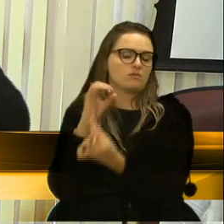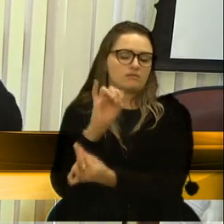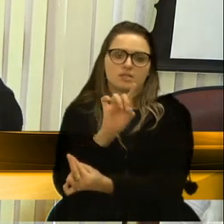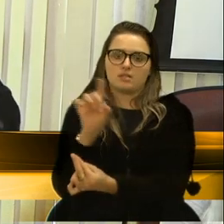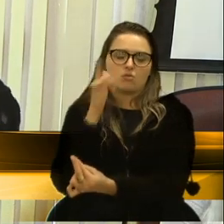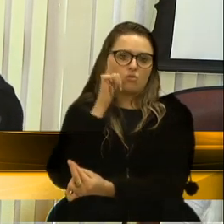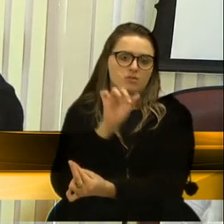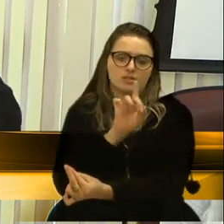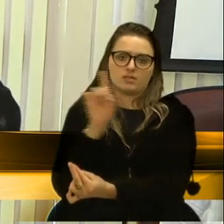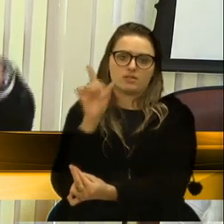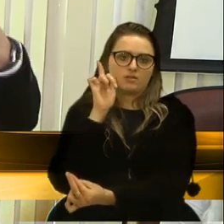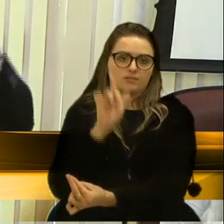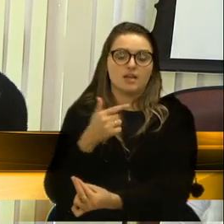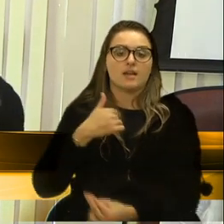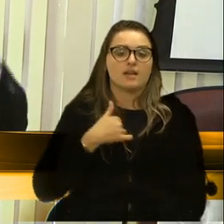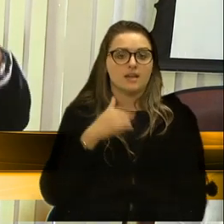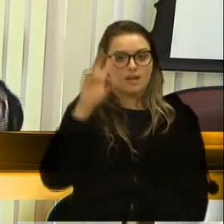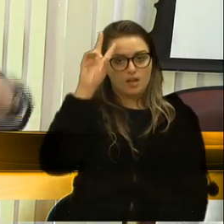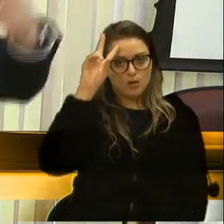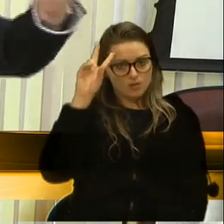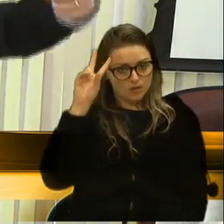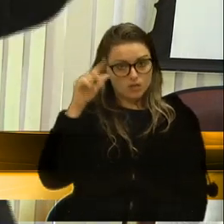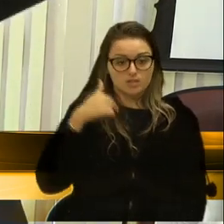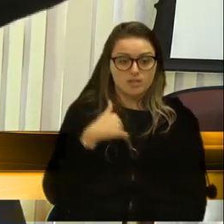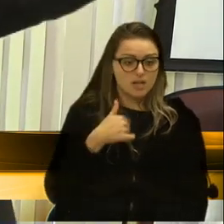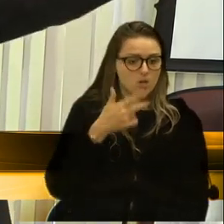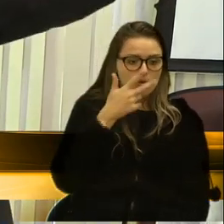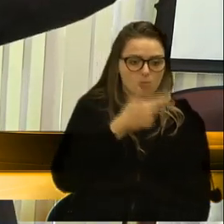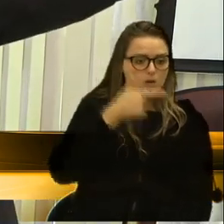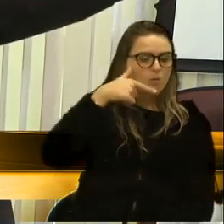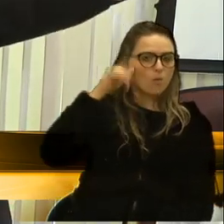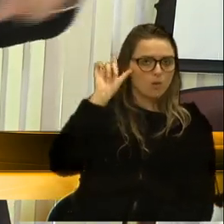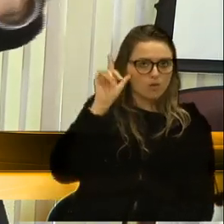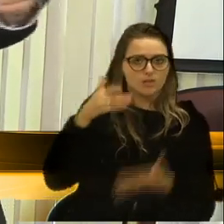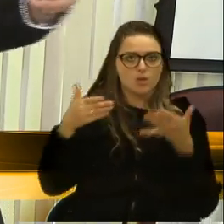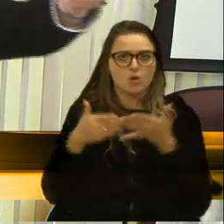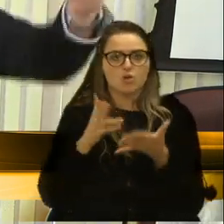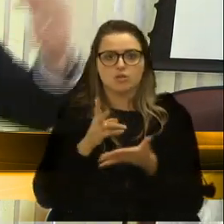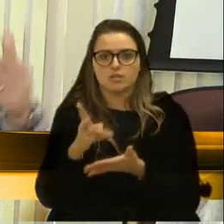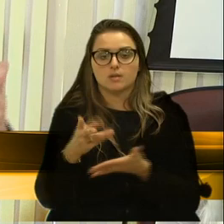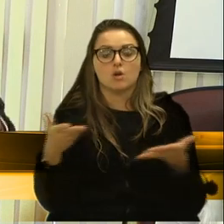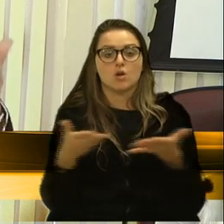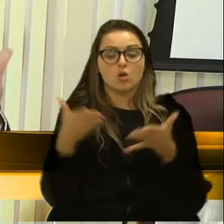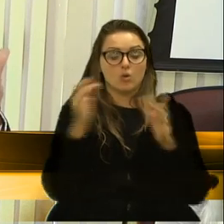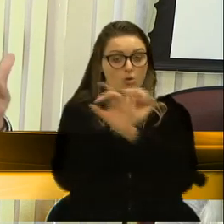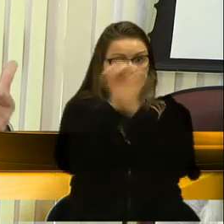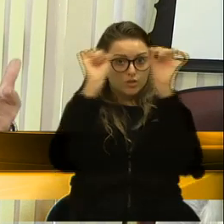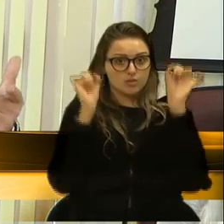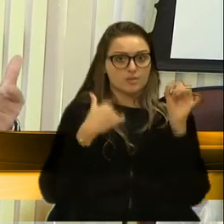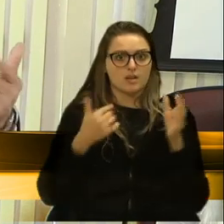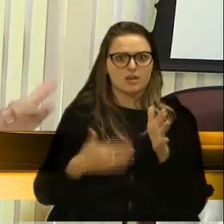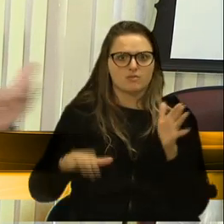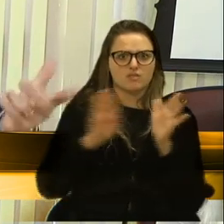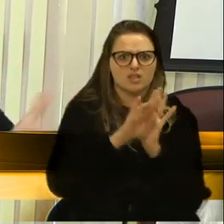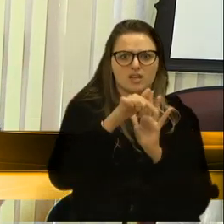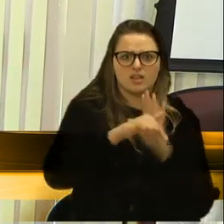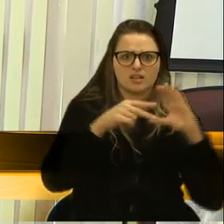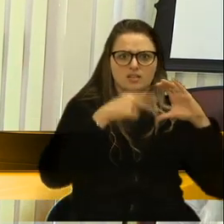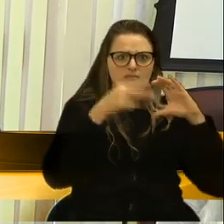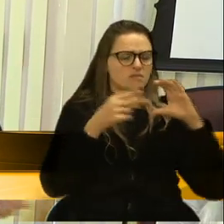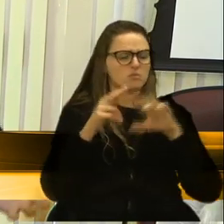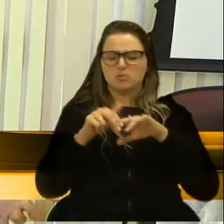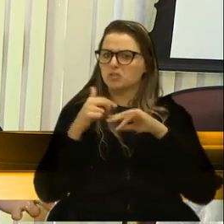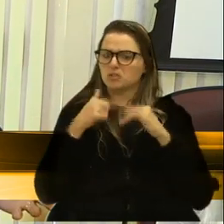Eu, vereador Velocino, sou o hoje, onde sempre. E hoje pela manhã, quando cheguei aqui, por isso que eu não